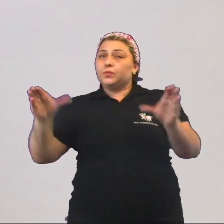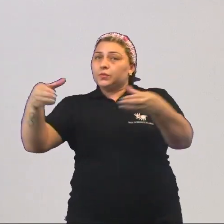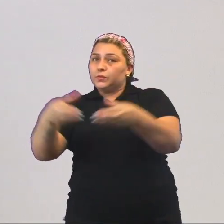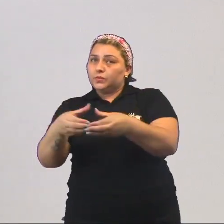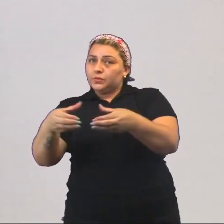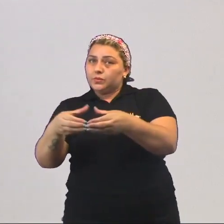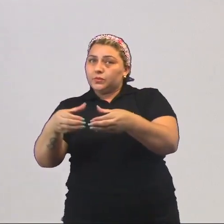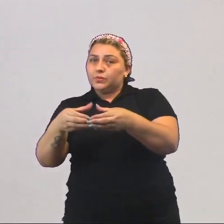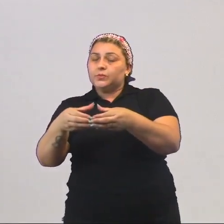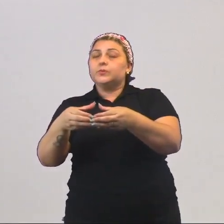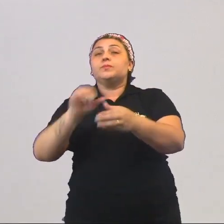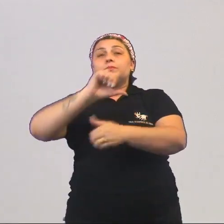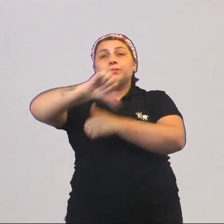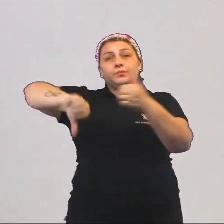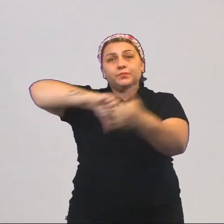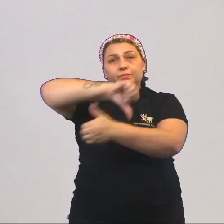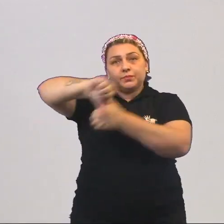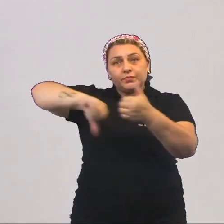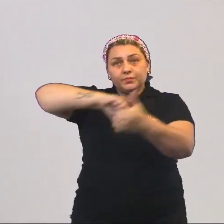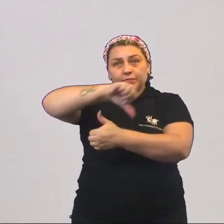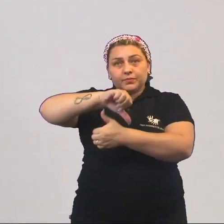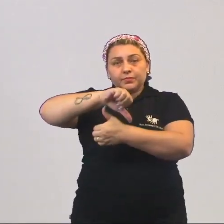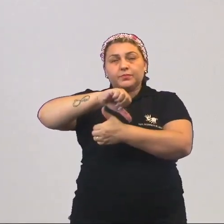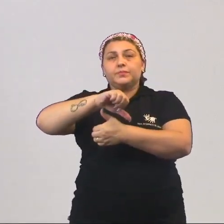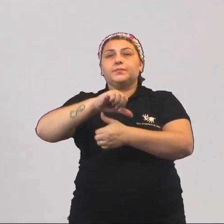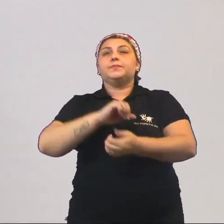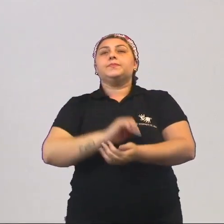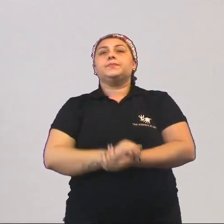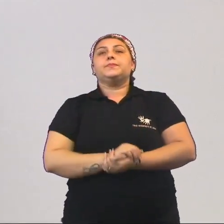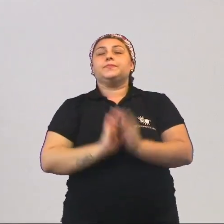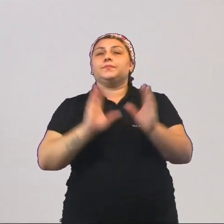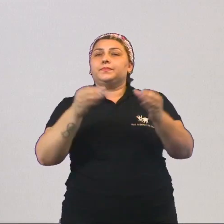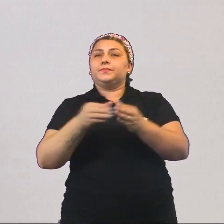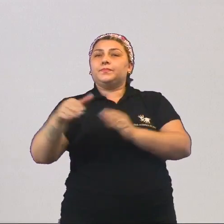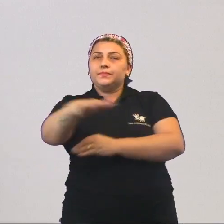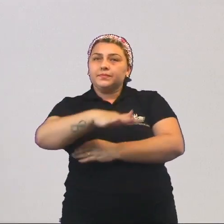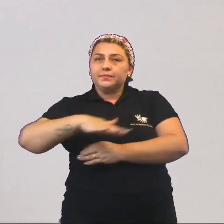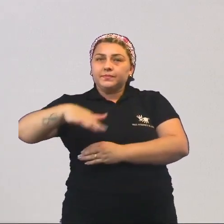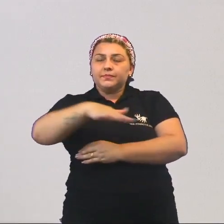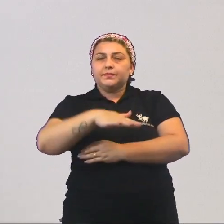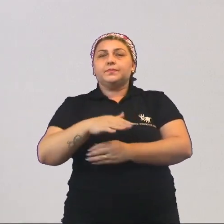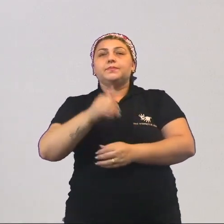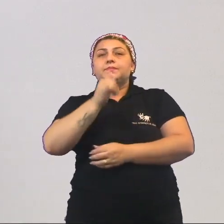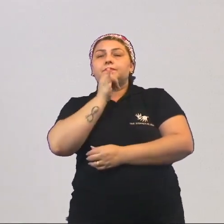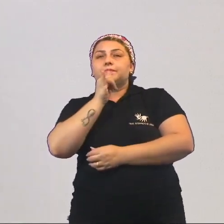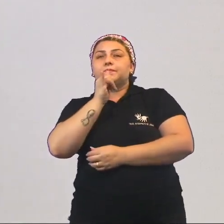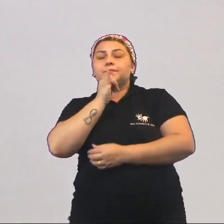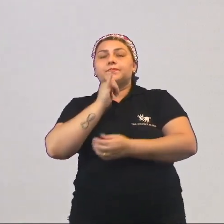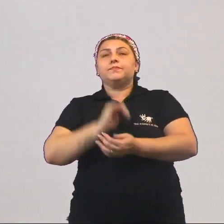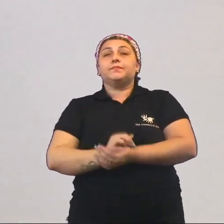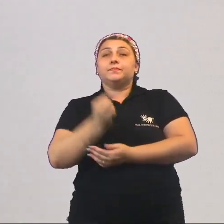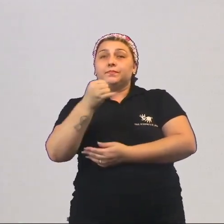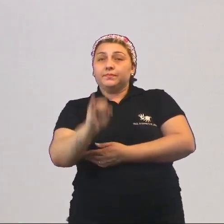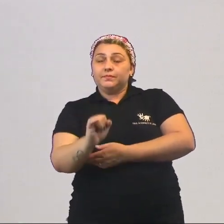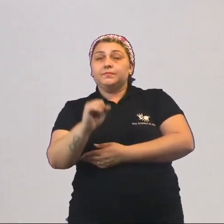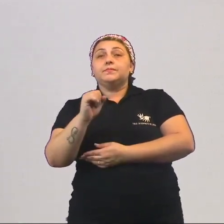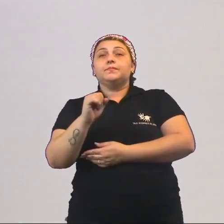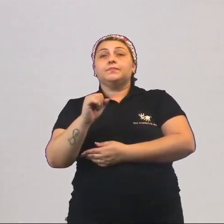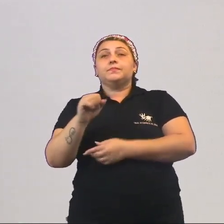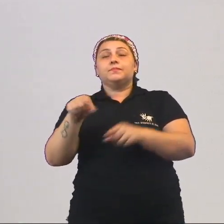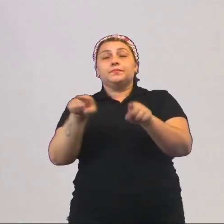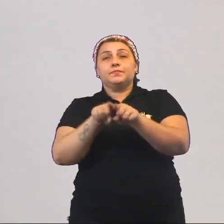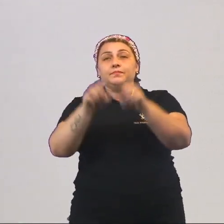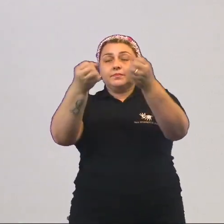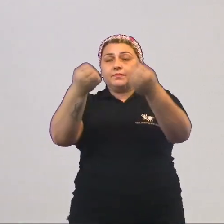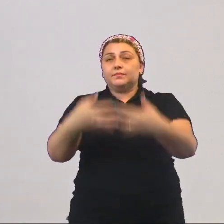determinado grupo social para fazer parte de um outro grupo social. Então, por exemplo, se nós formos levar em